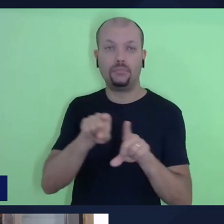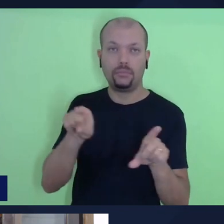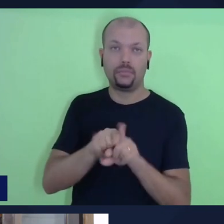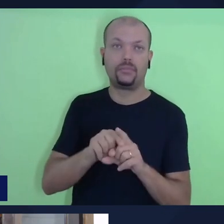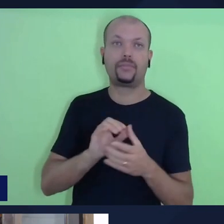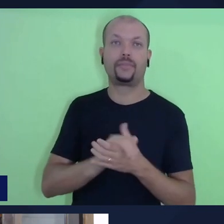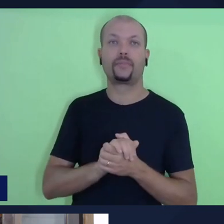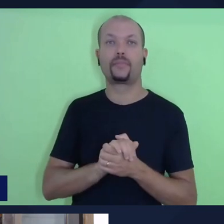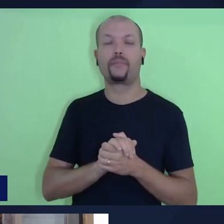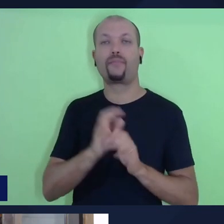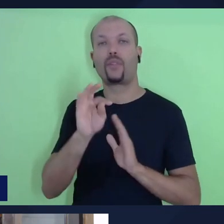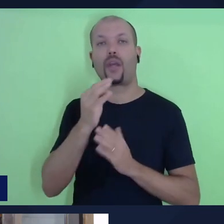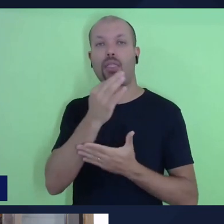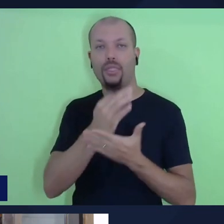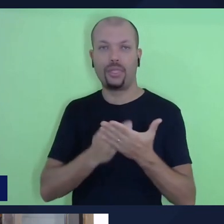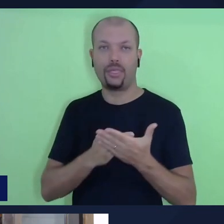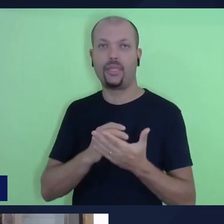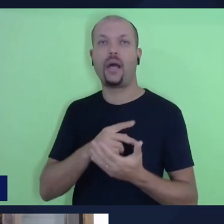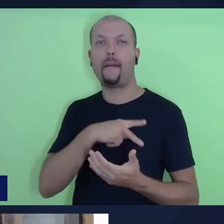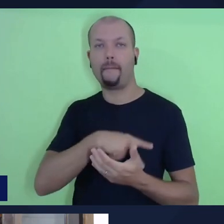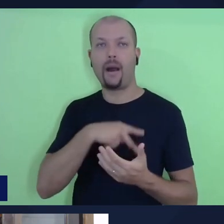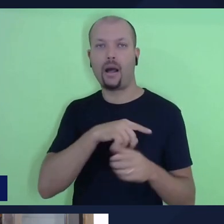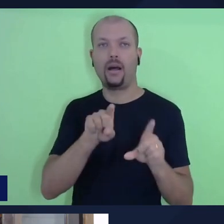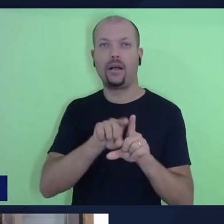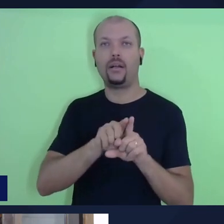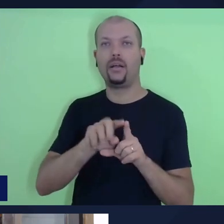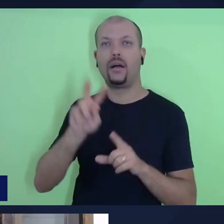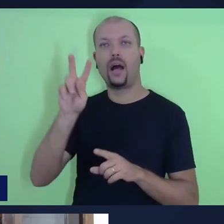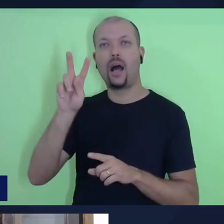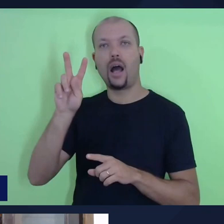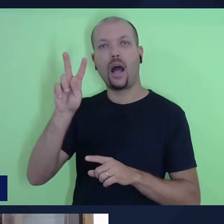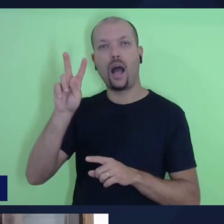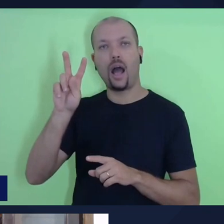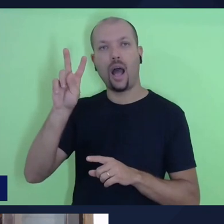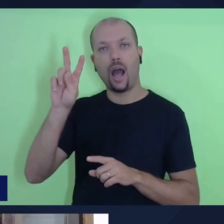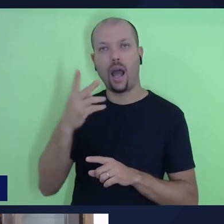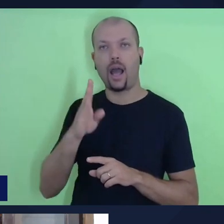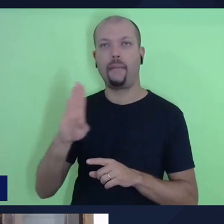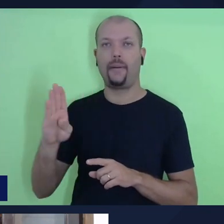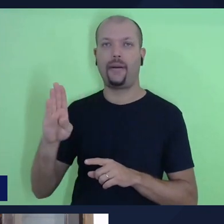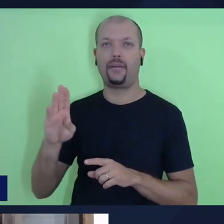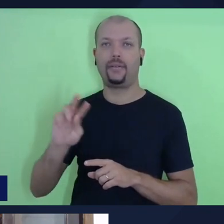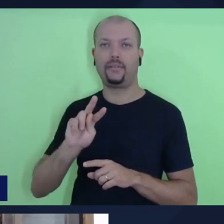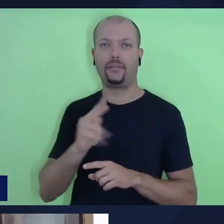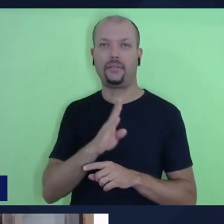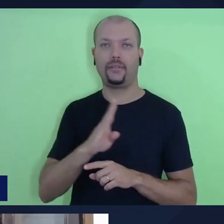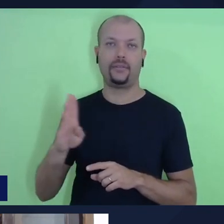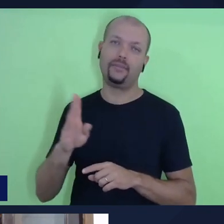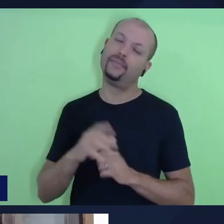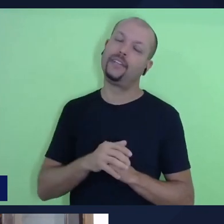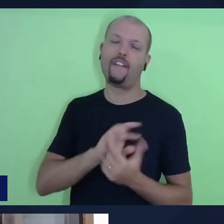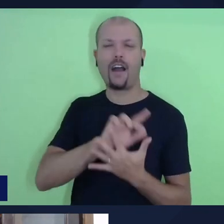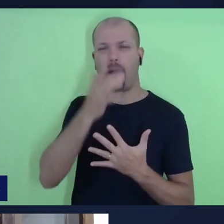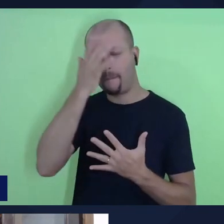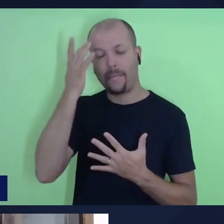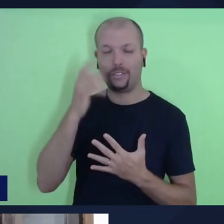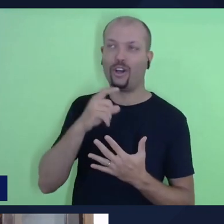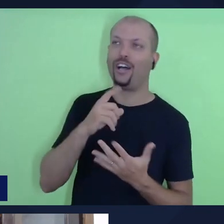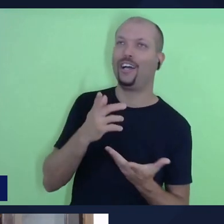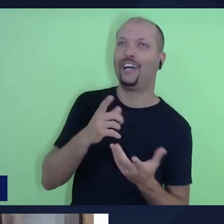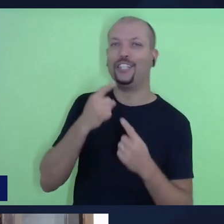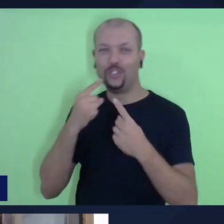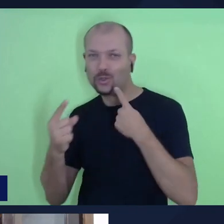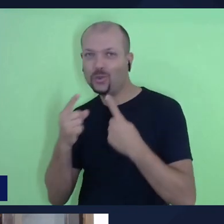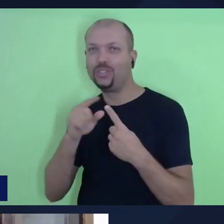num texto que eu queria dizer paulino, que é hebreu, mas tem muita discussão sobre autoria, então não compete entrar nessa temática